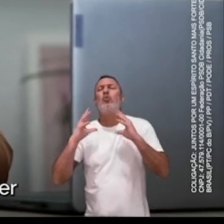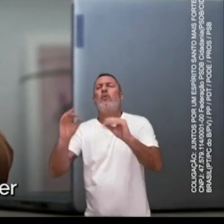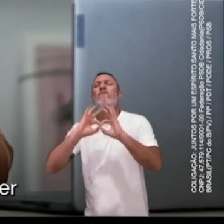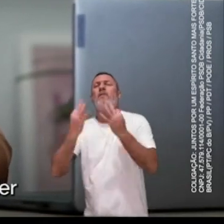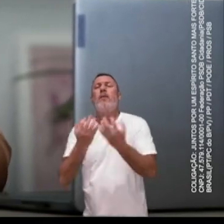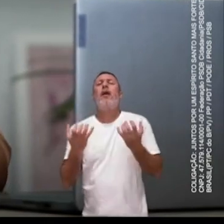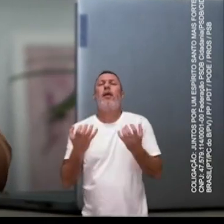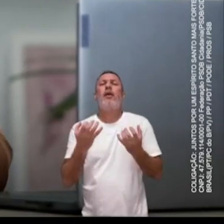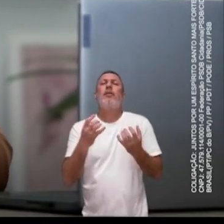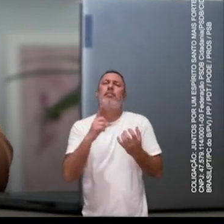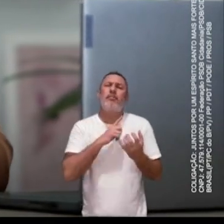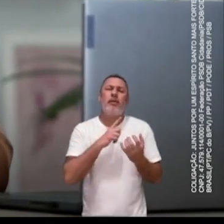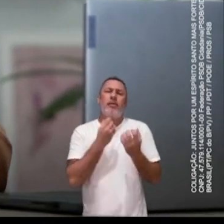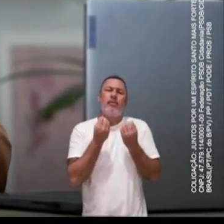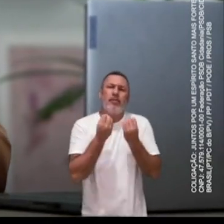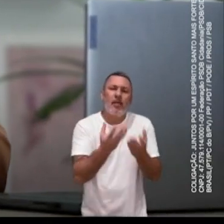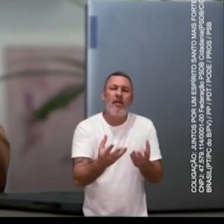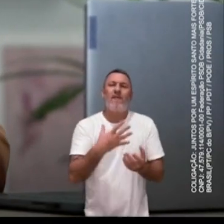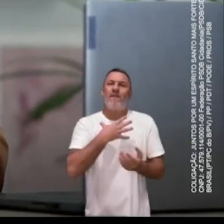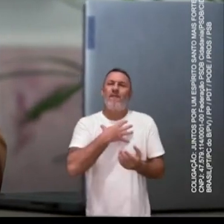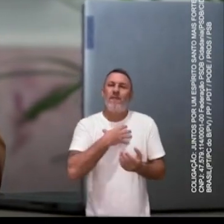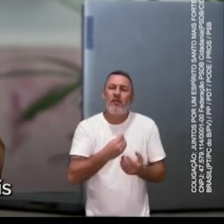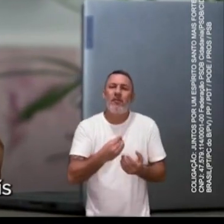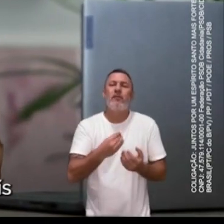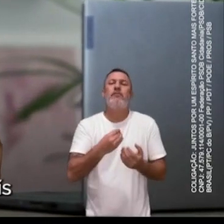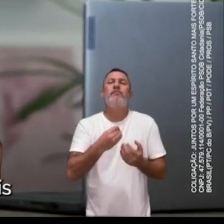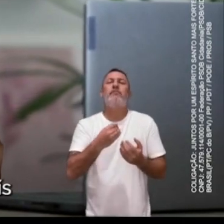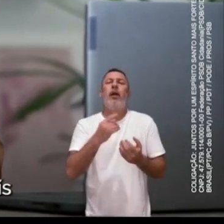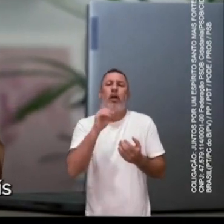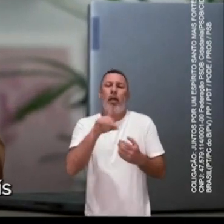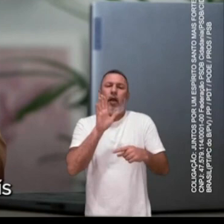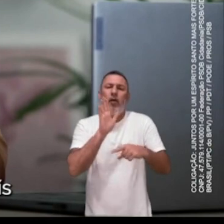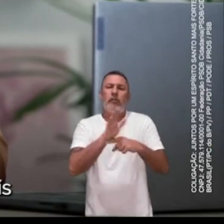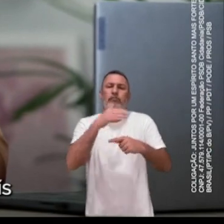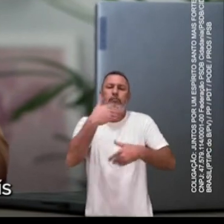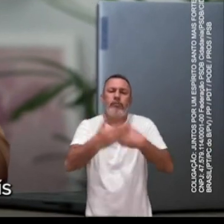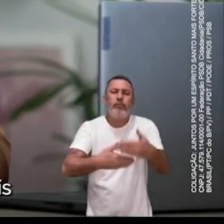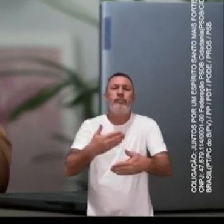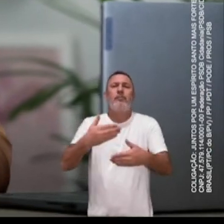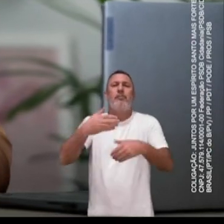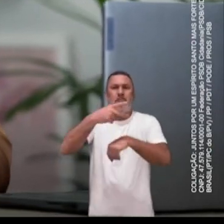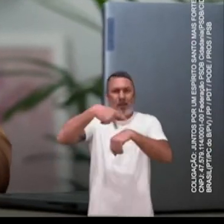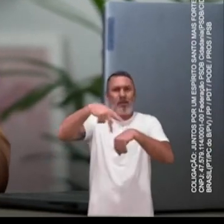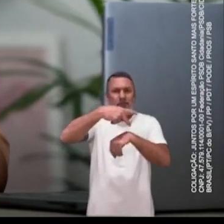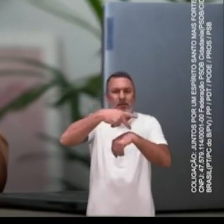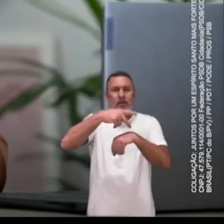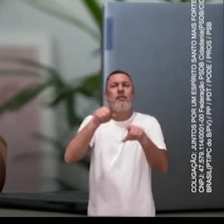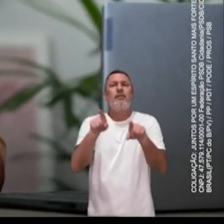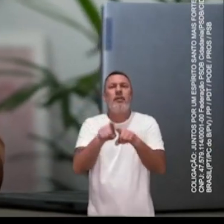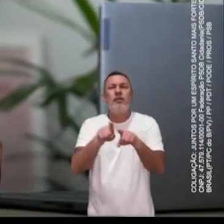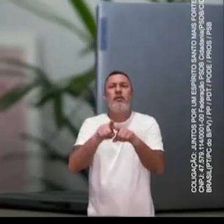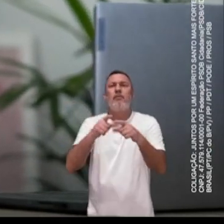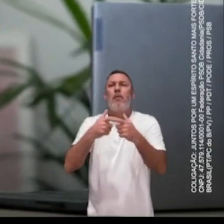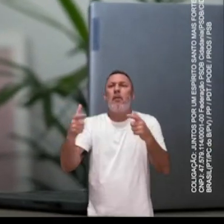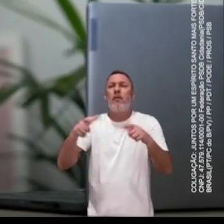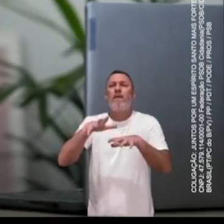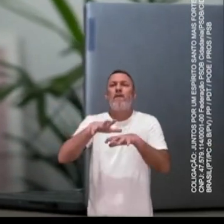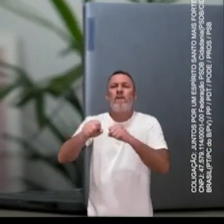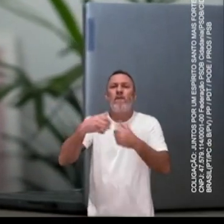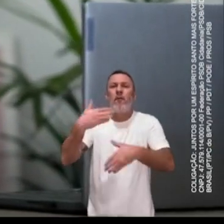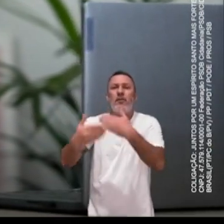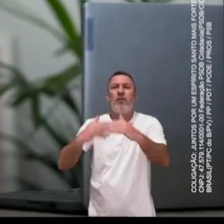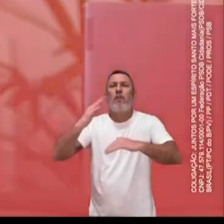as famílias querem ter e oferecer aos seus filhos. Que ajuda no desenvolvimento do país e forma profissionais